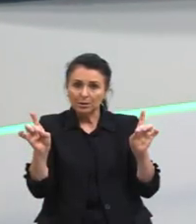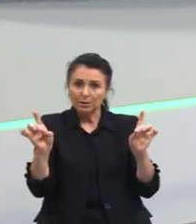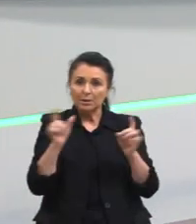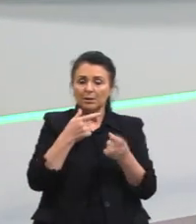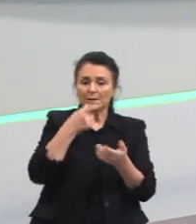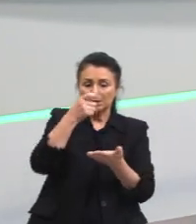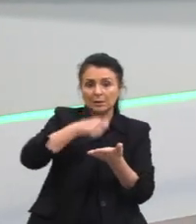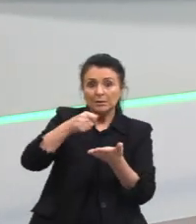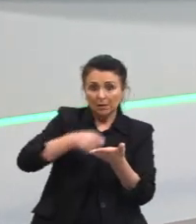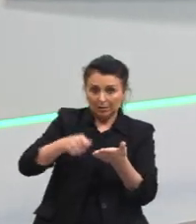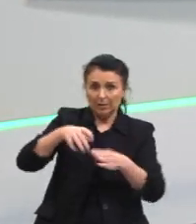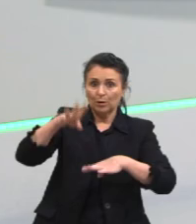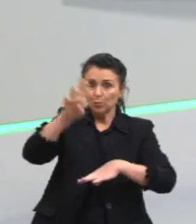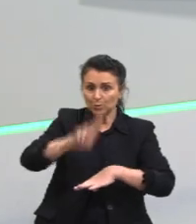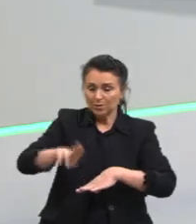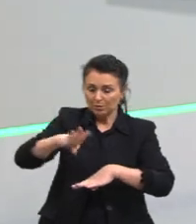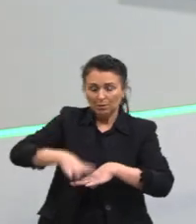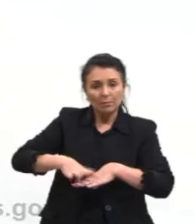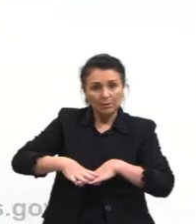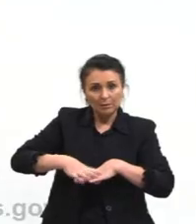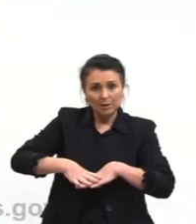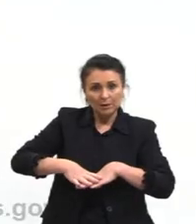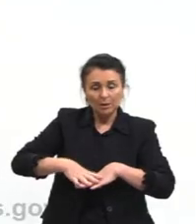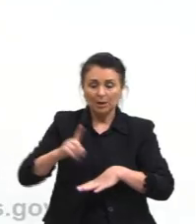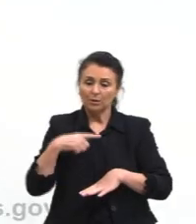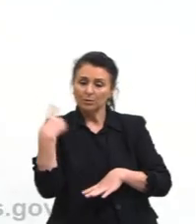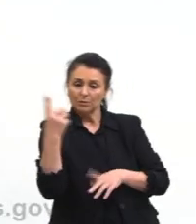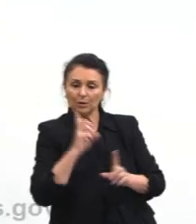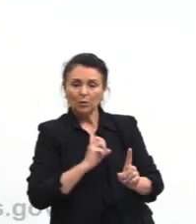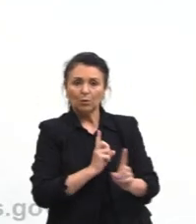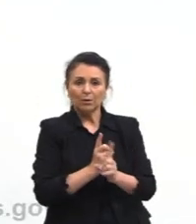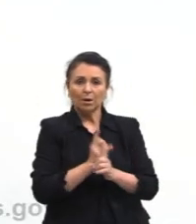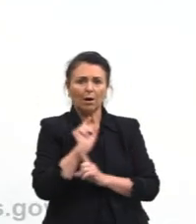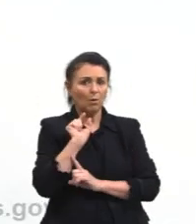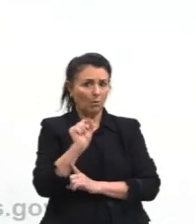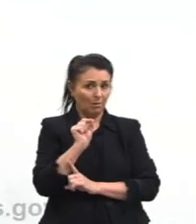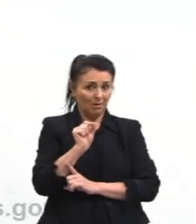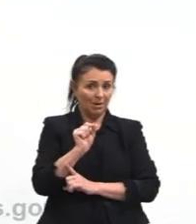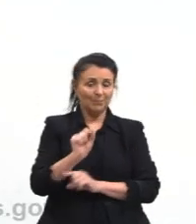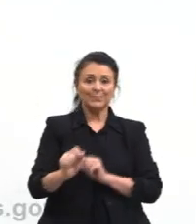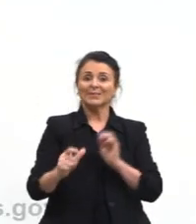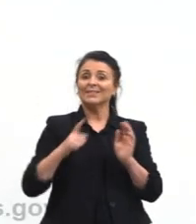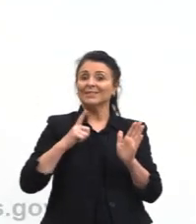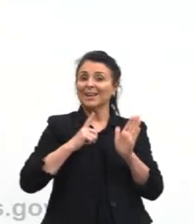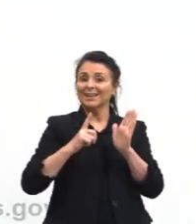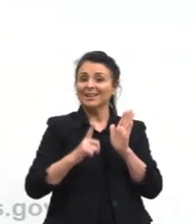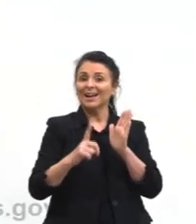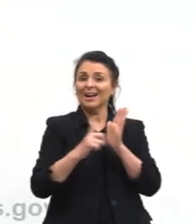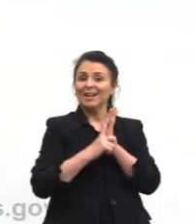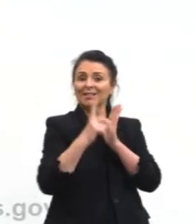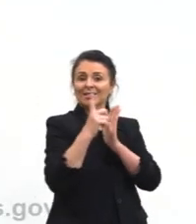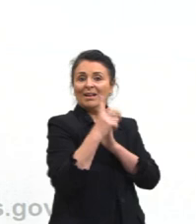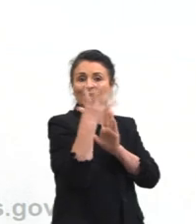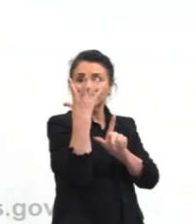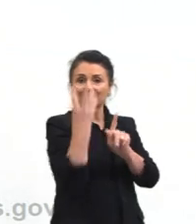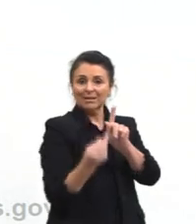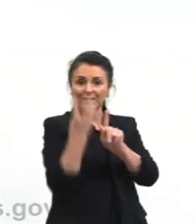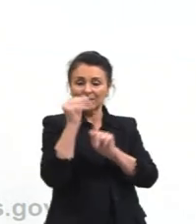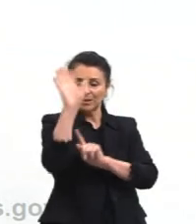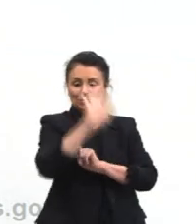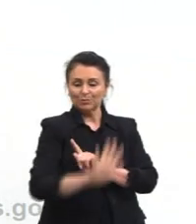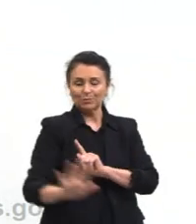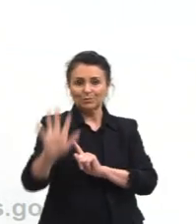matematicamente isso, né? A gente vai, então, encontrar a lei da gravitação universal.